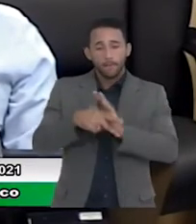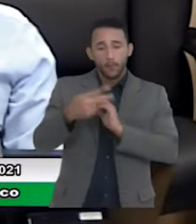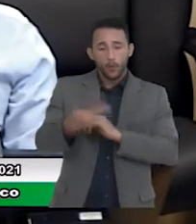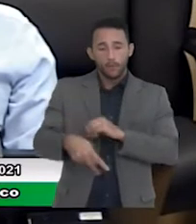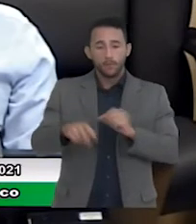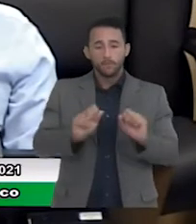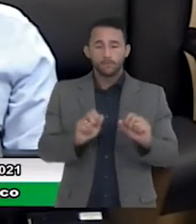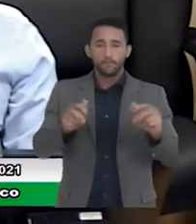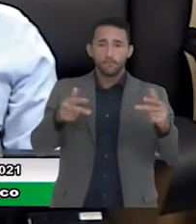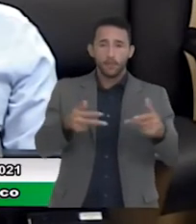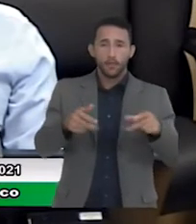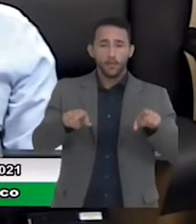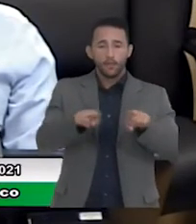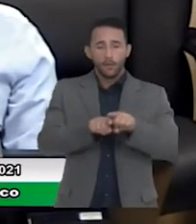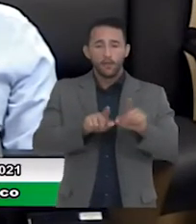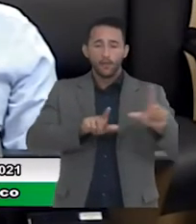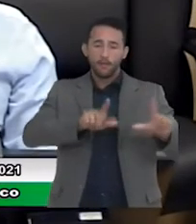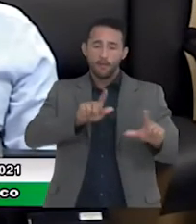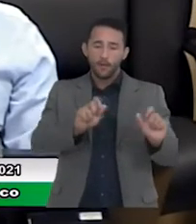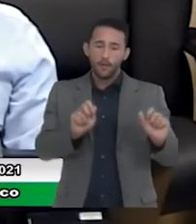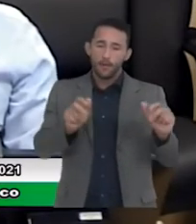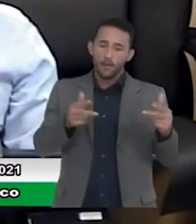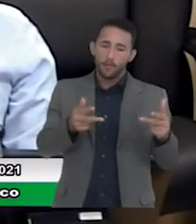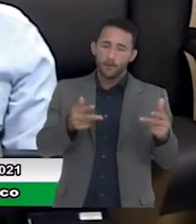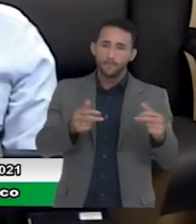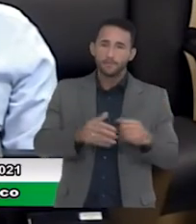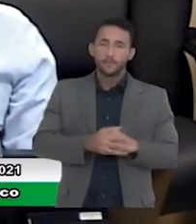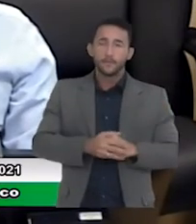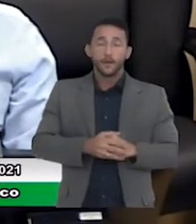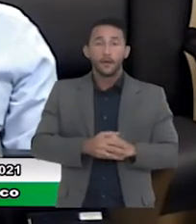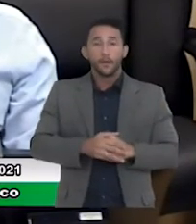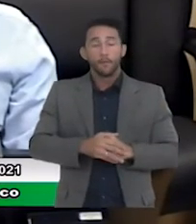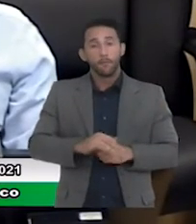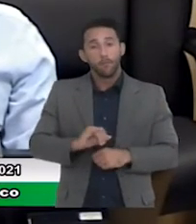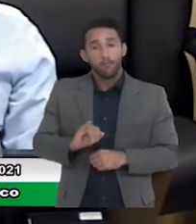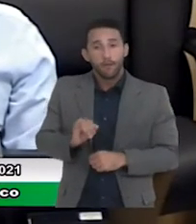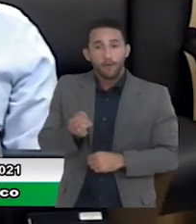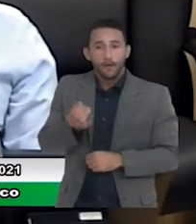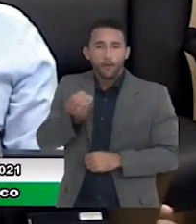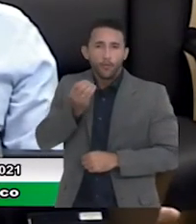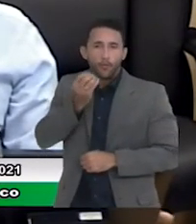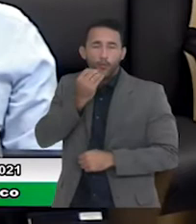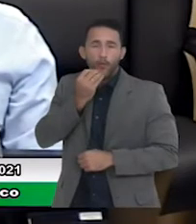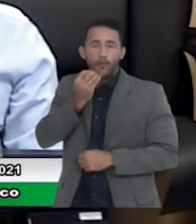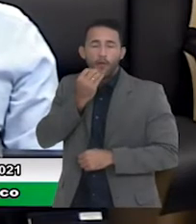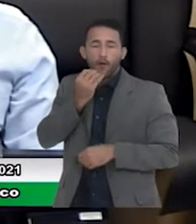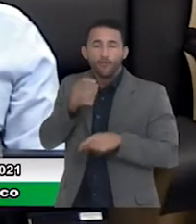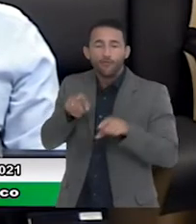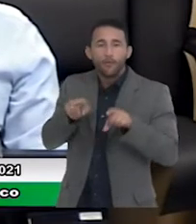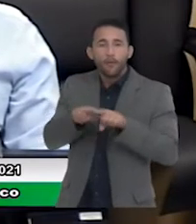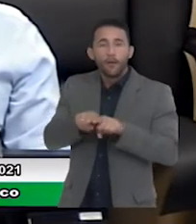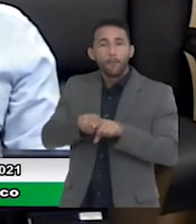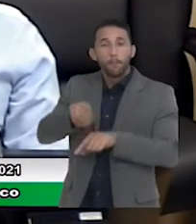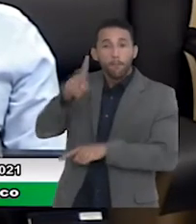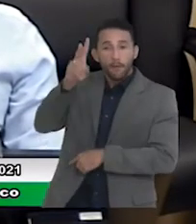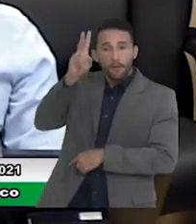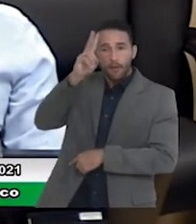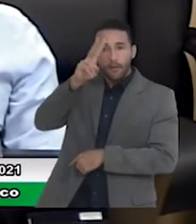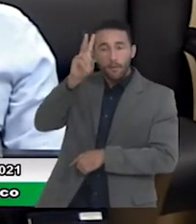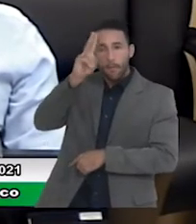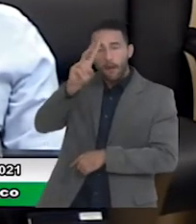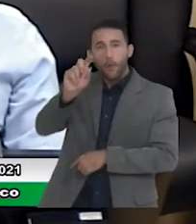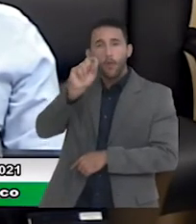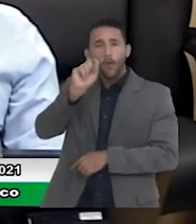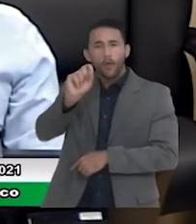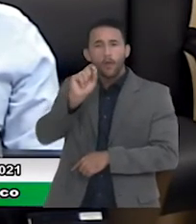além da TV Câmara, para sua realização. E aproveitamos a oportunidade para reenterar nossos protestos de